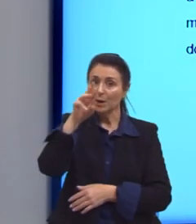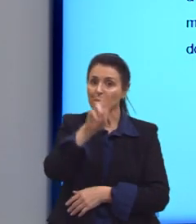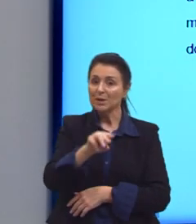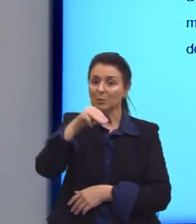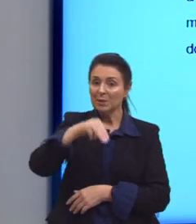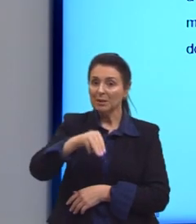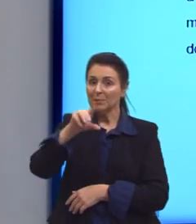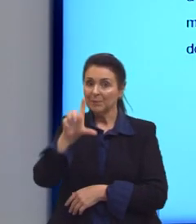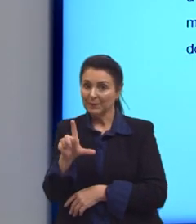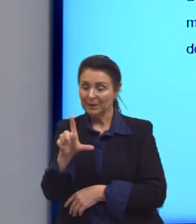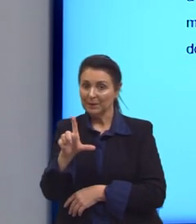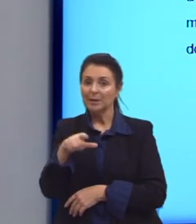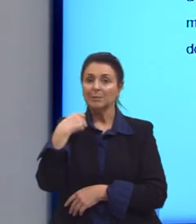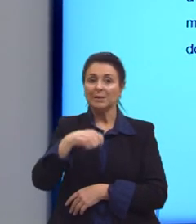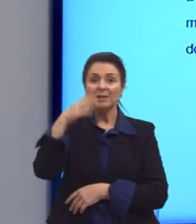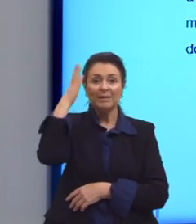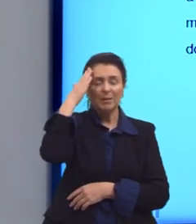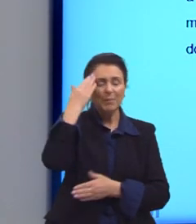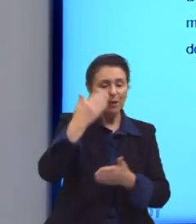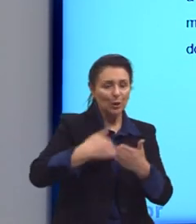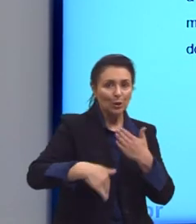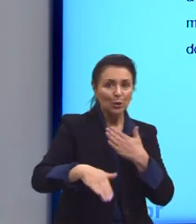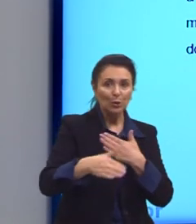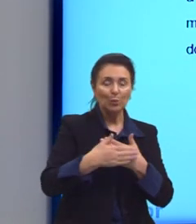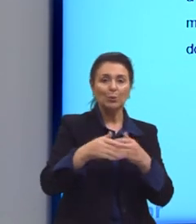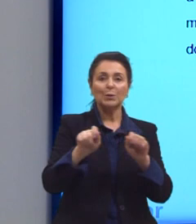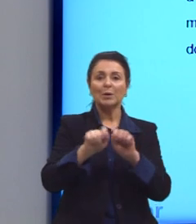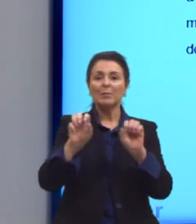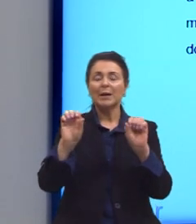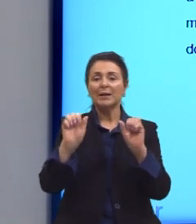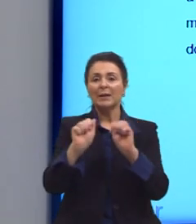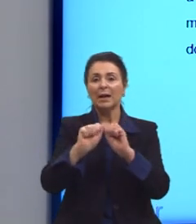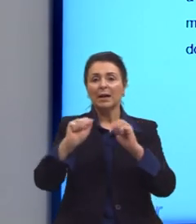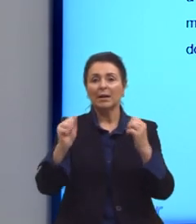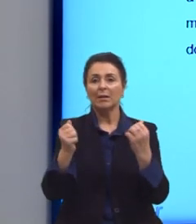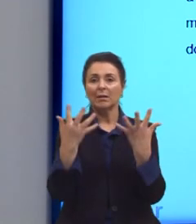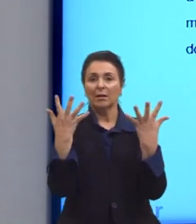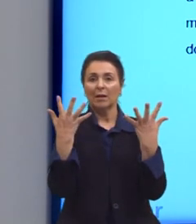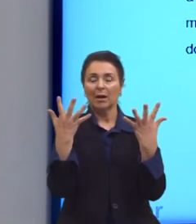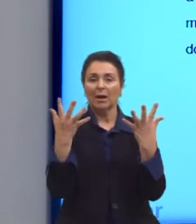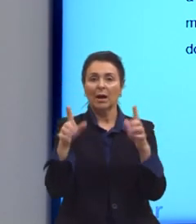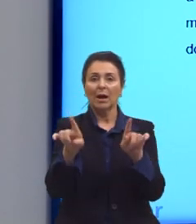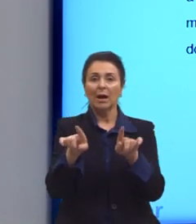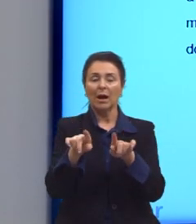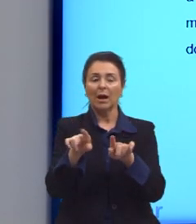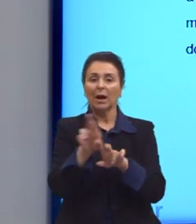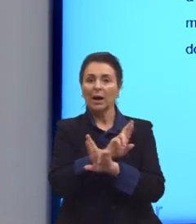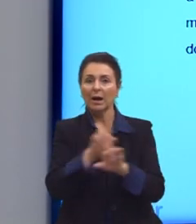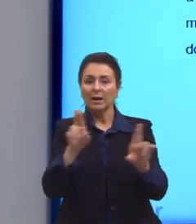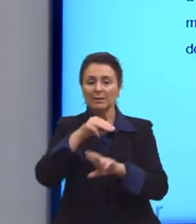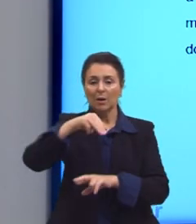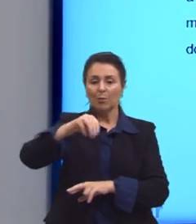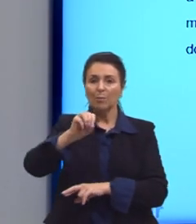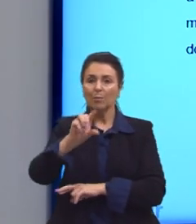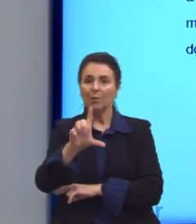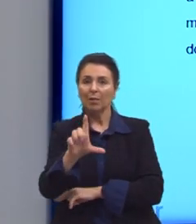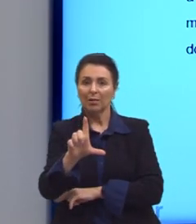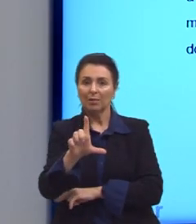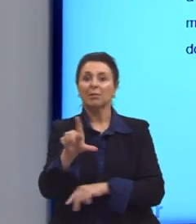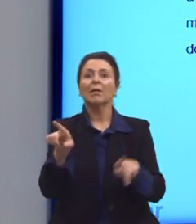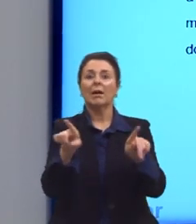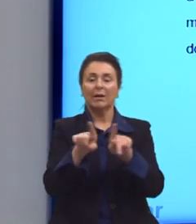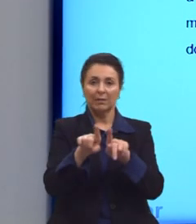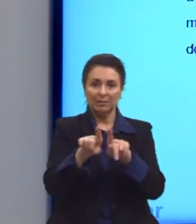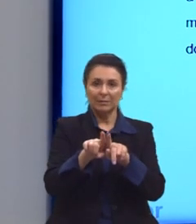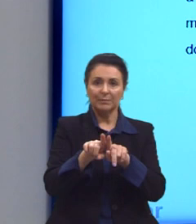precisa saber toda a questão de estequiometria, relação molar para a gente conseguir resolver, mas a partir